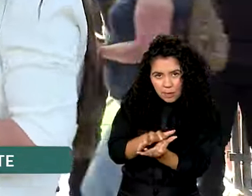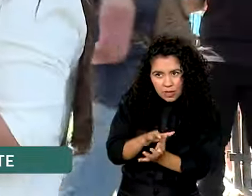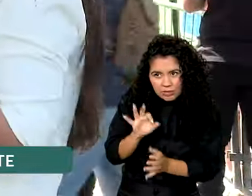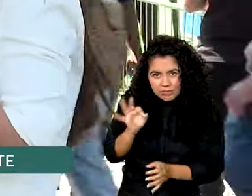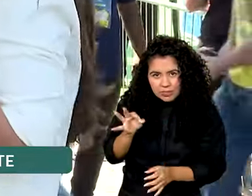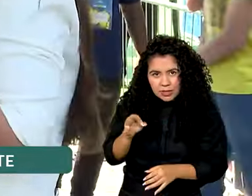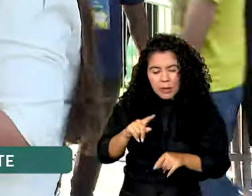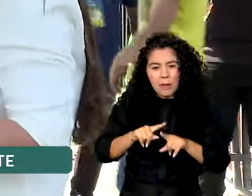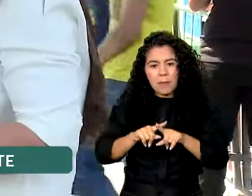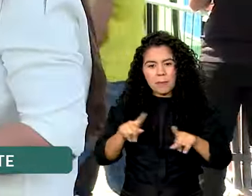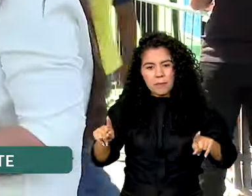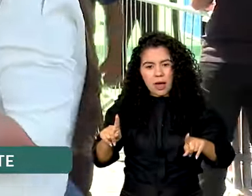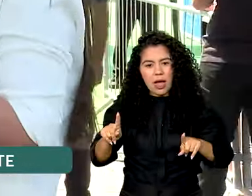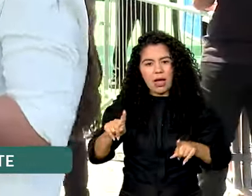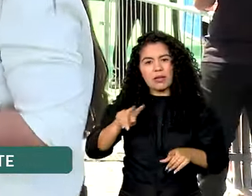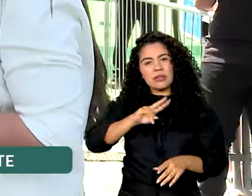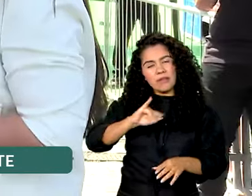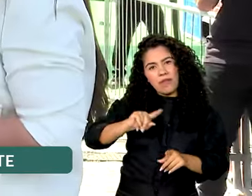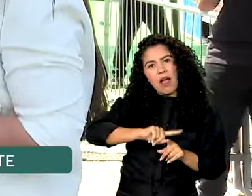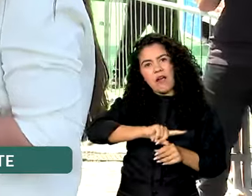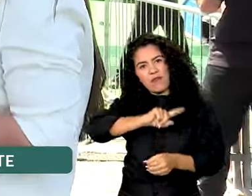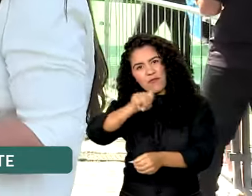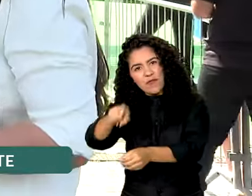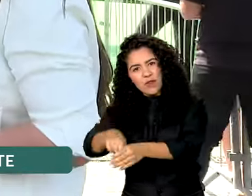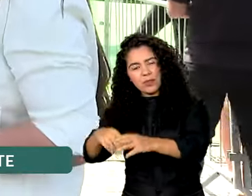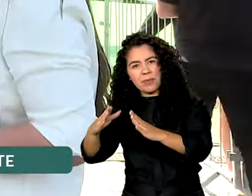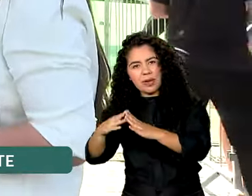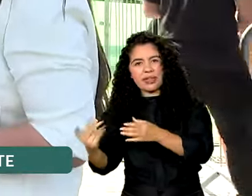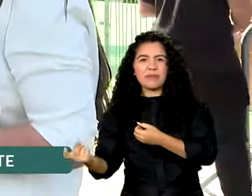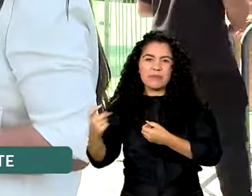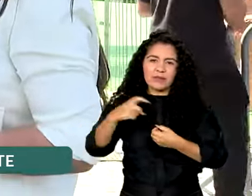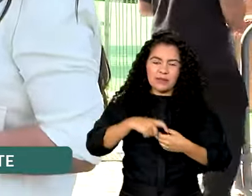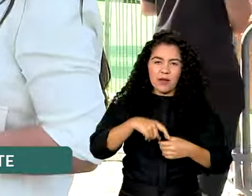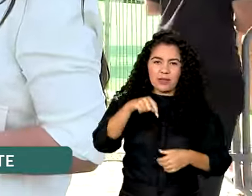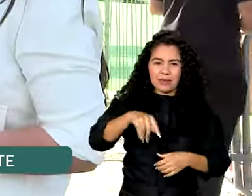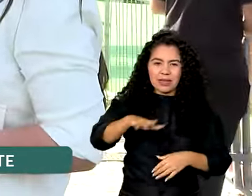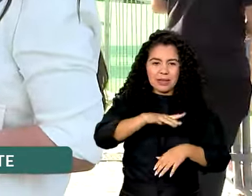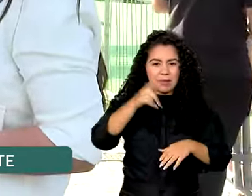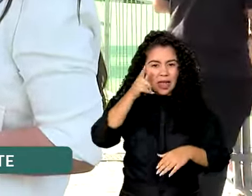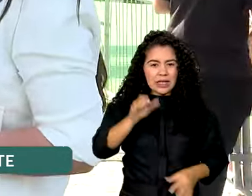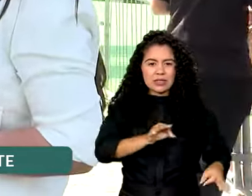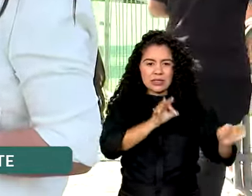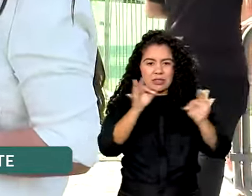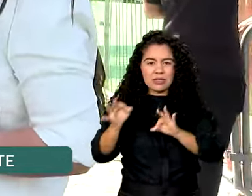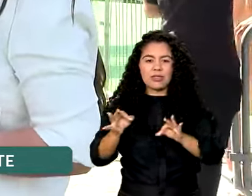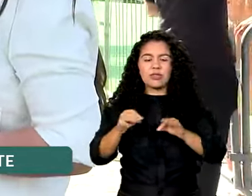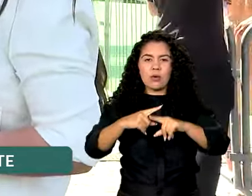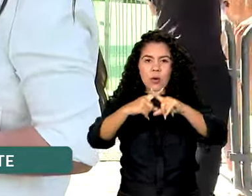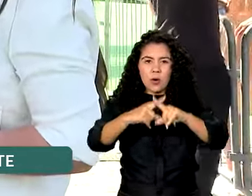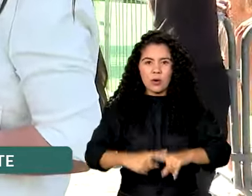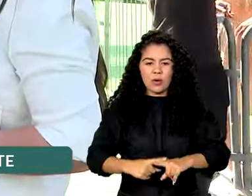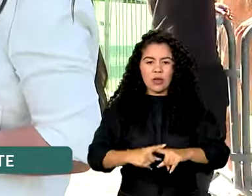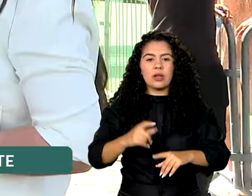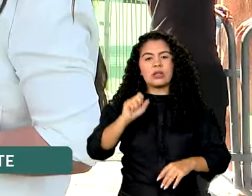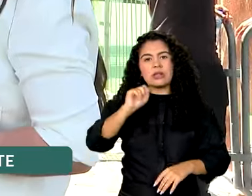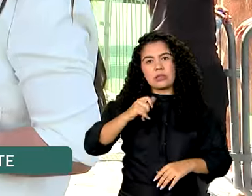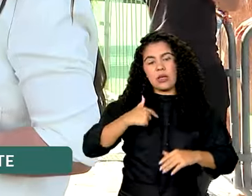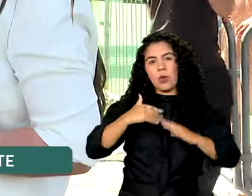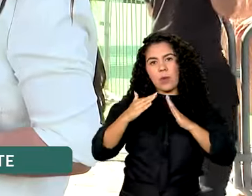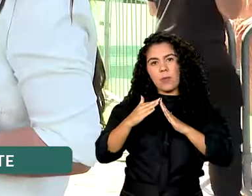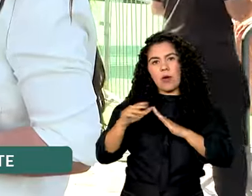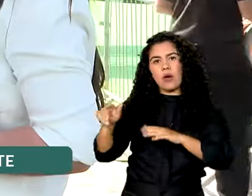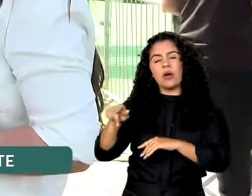que vai voltar para casa e depois vem para cá para assistir uma partida da seleção. isso? É verdade. Eu moro e trabalho em Luxemburgo